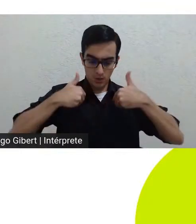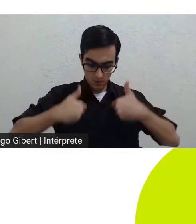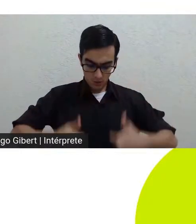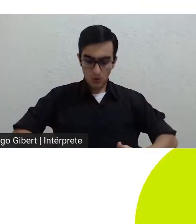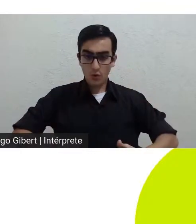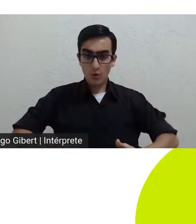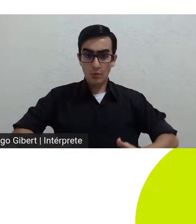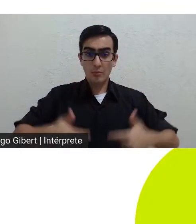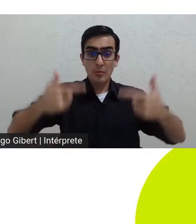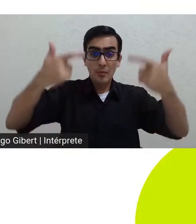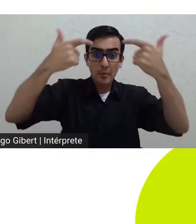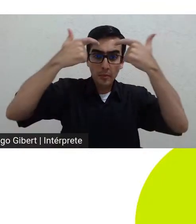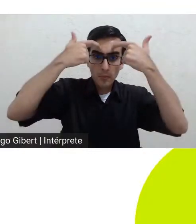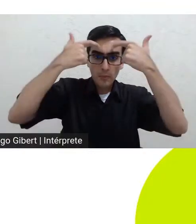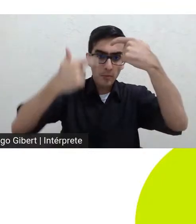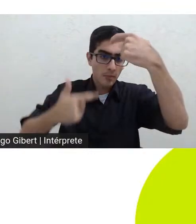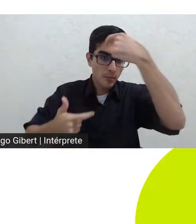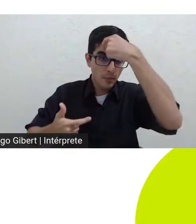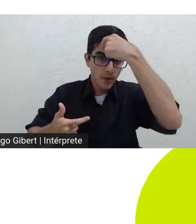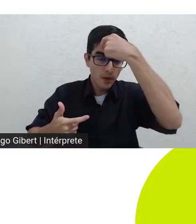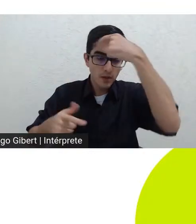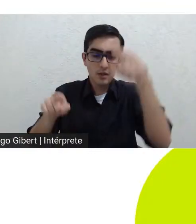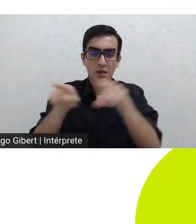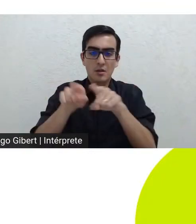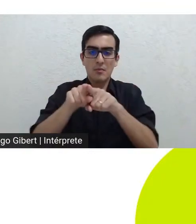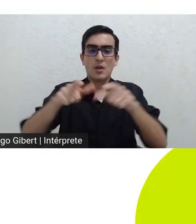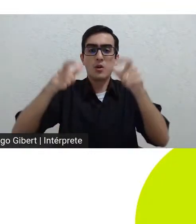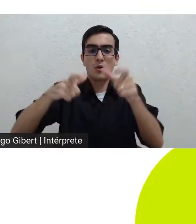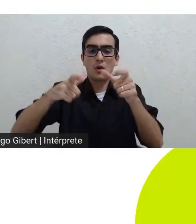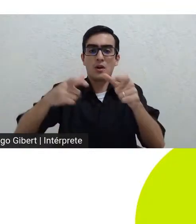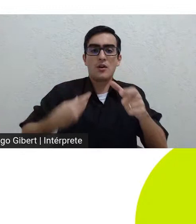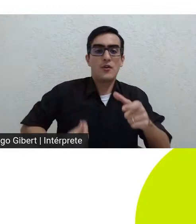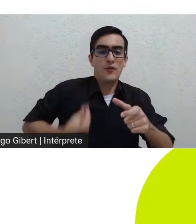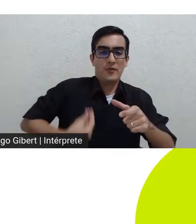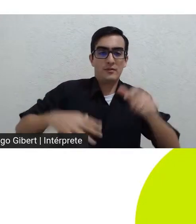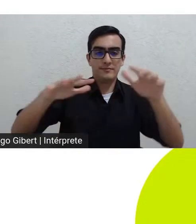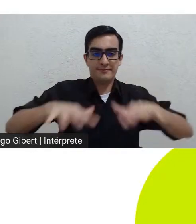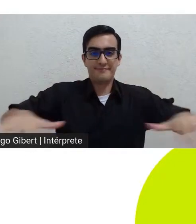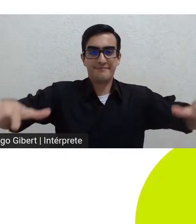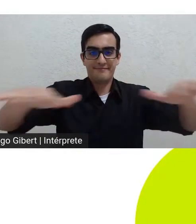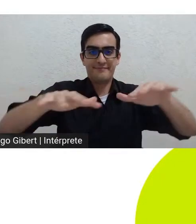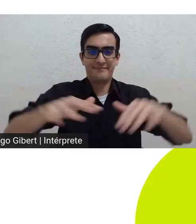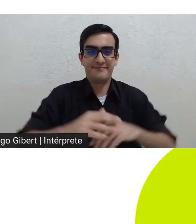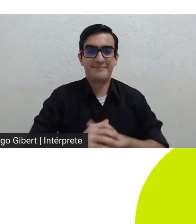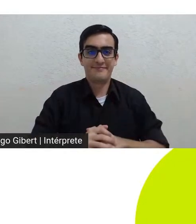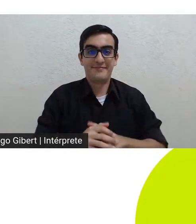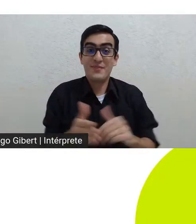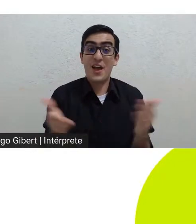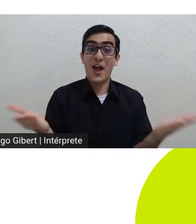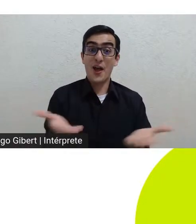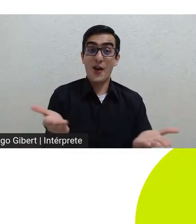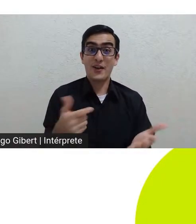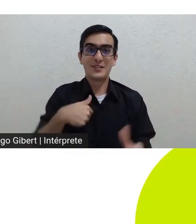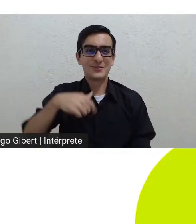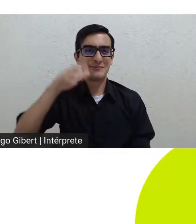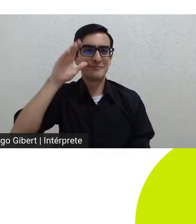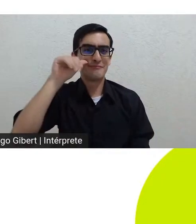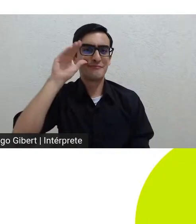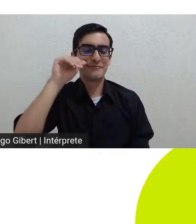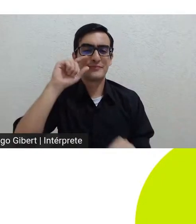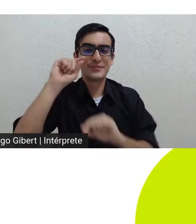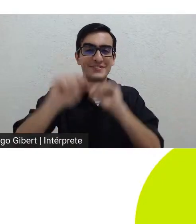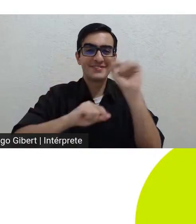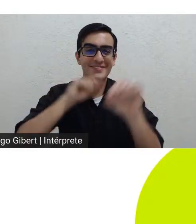sua mente e o mundo que habita agora eu estou muito curiosa para